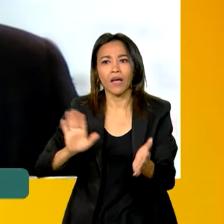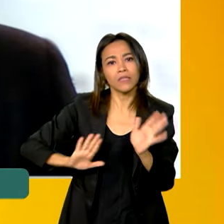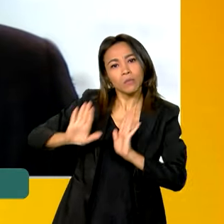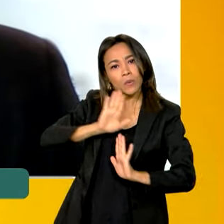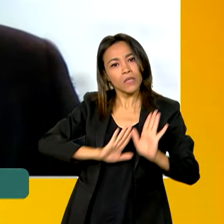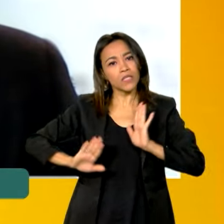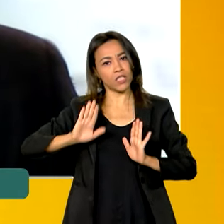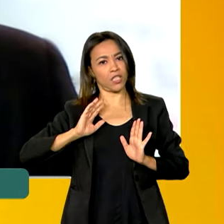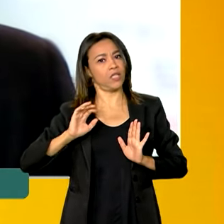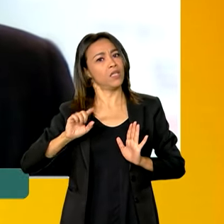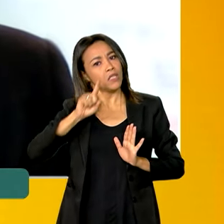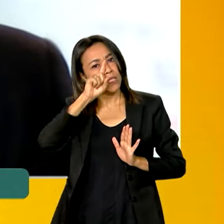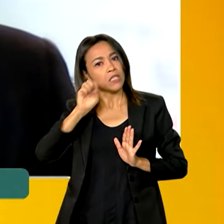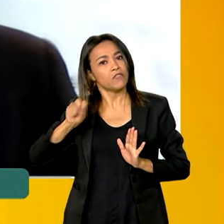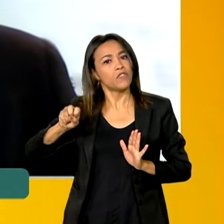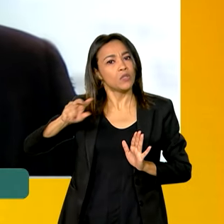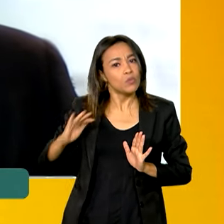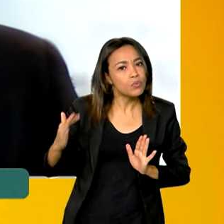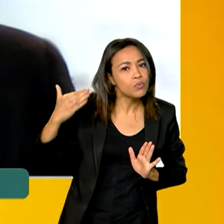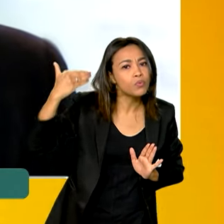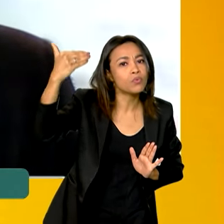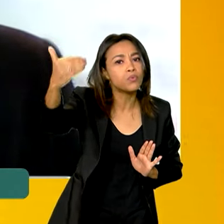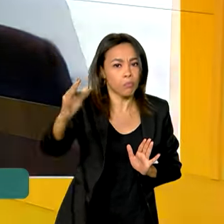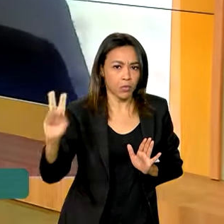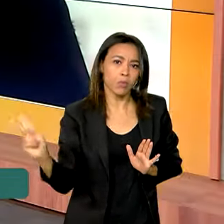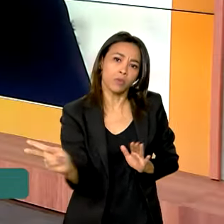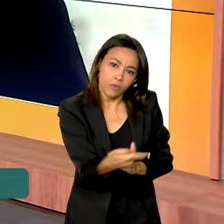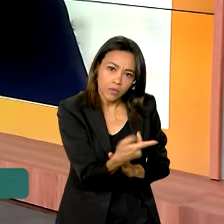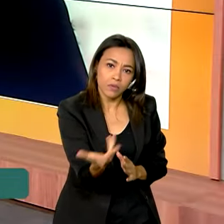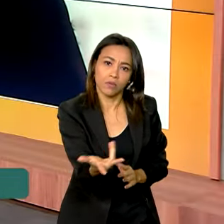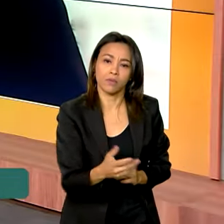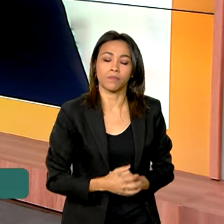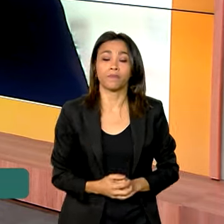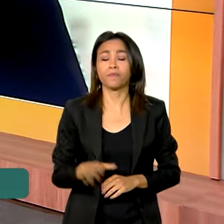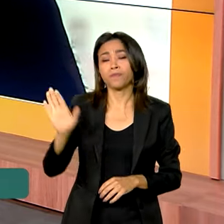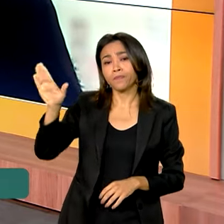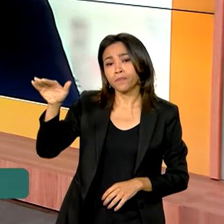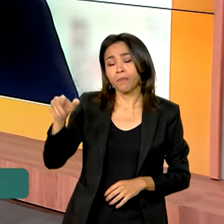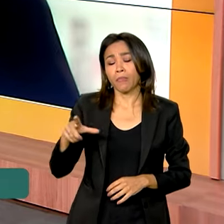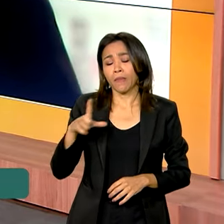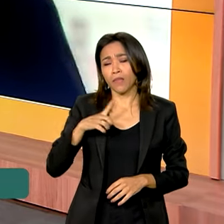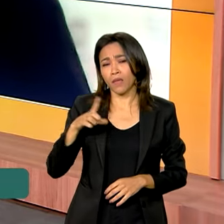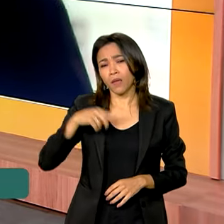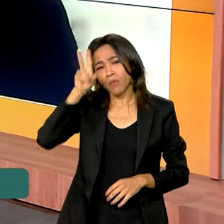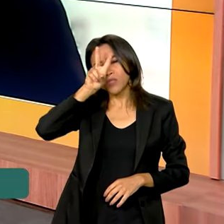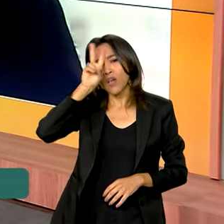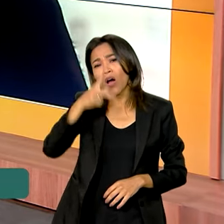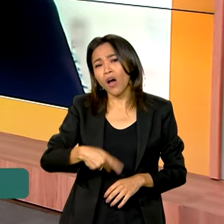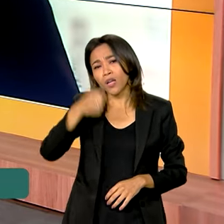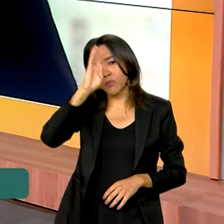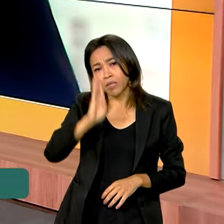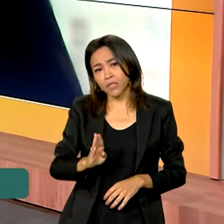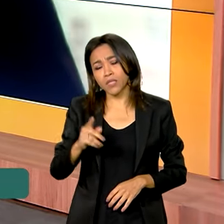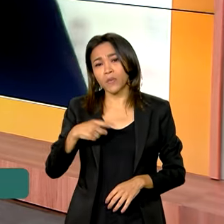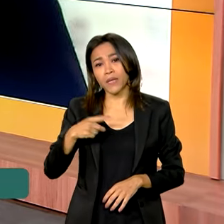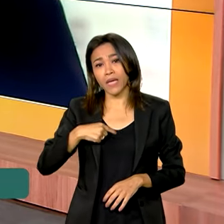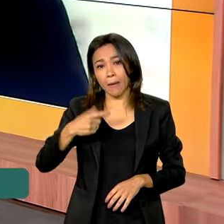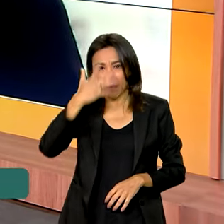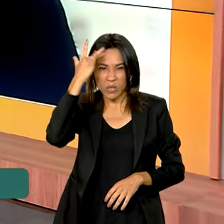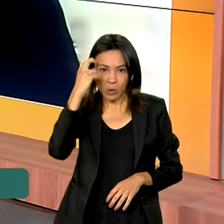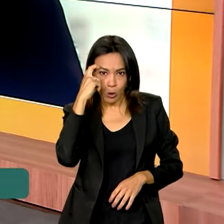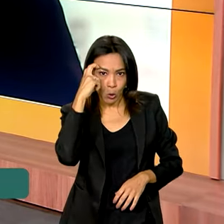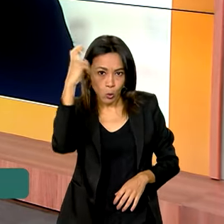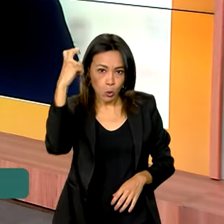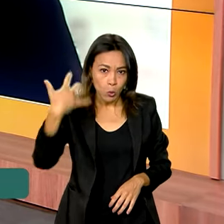infecciosos que venham a emergir. Agora, Rafael, a gente enfrenta um problema histórico aqui no Brasil, que é a fuga de cérebros, né?